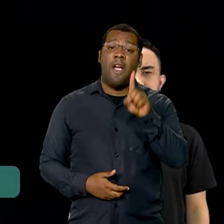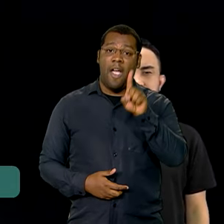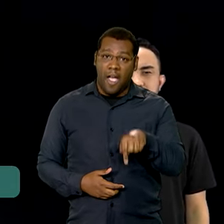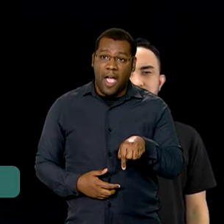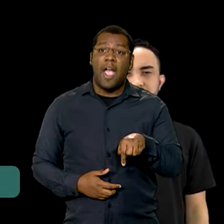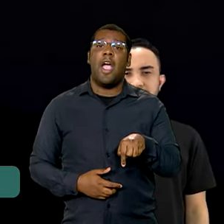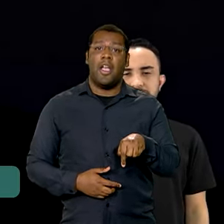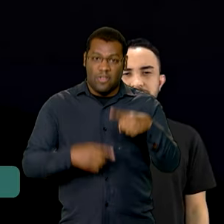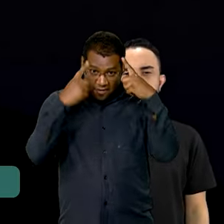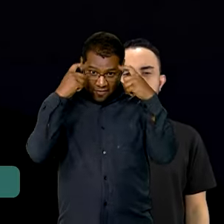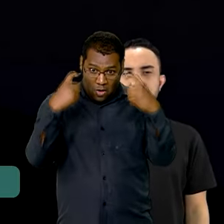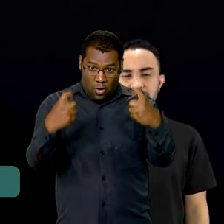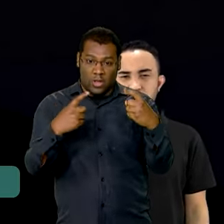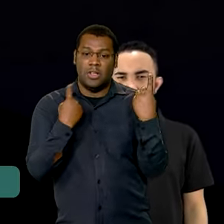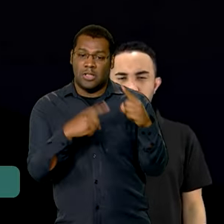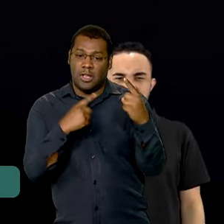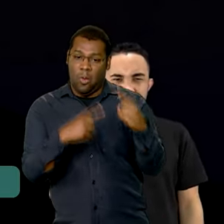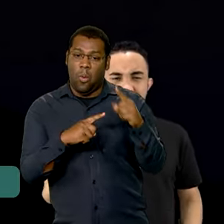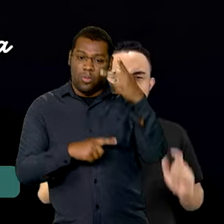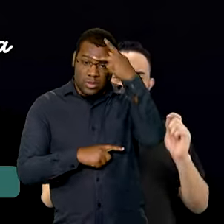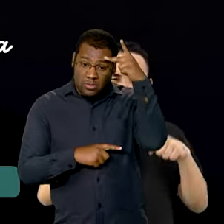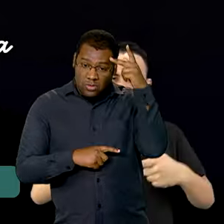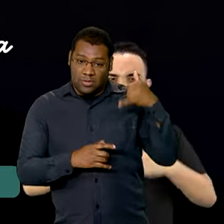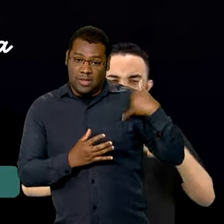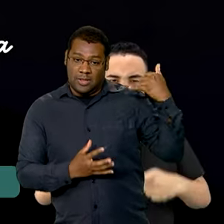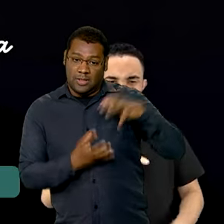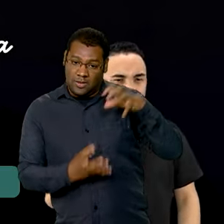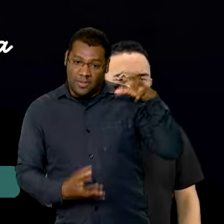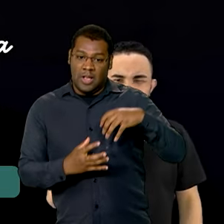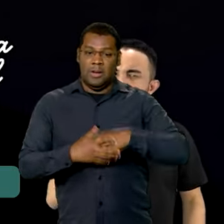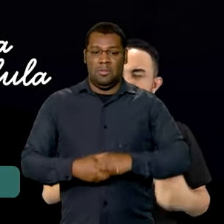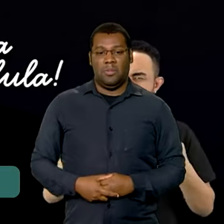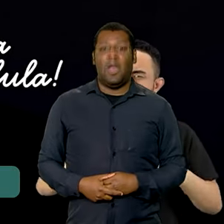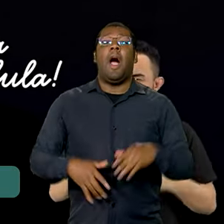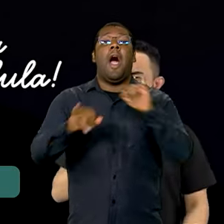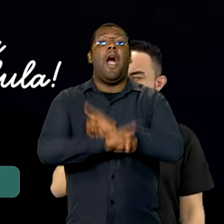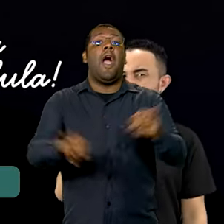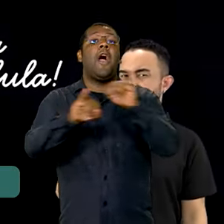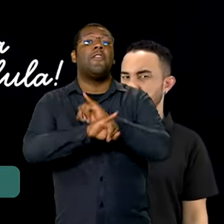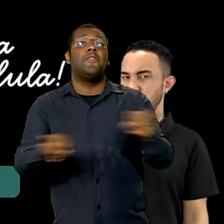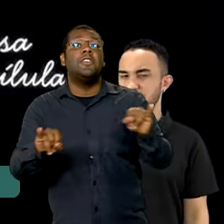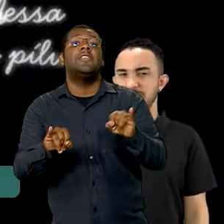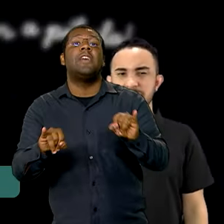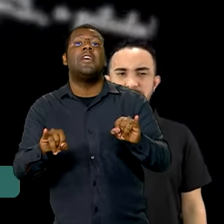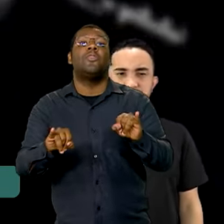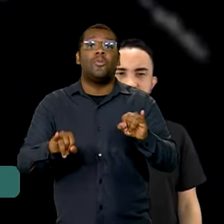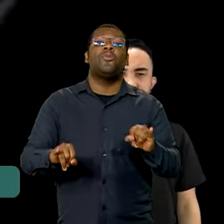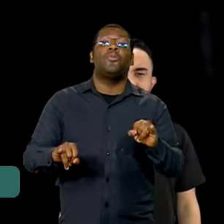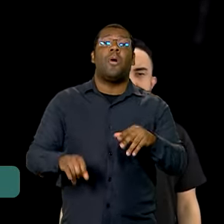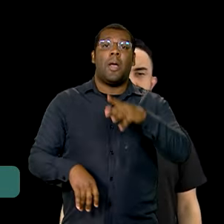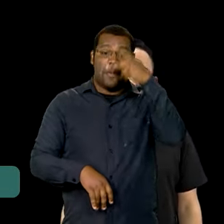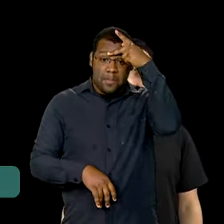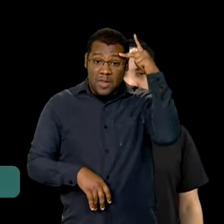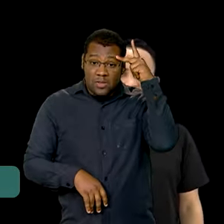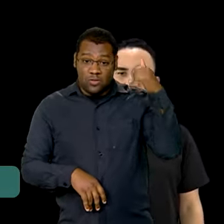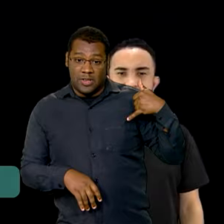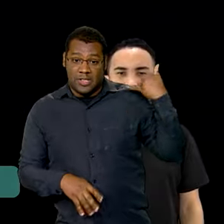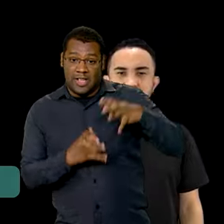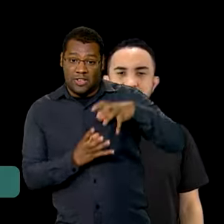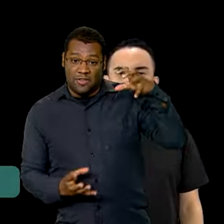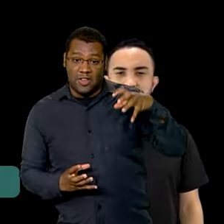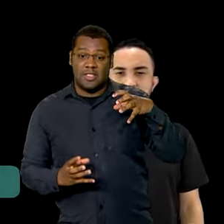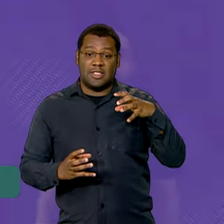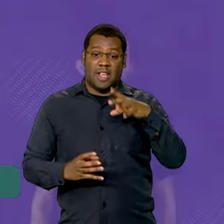violência contra a pessoa idosa. Esse é o tema da campanha Respeito a Todas as Fases da Vida, do Ministério dos